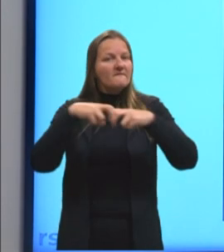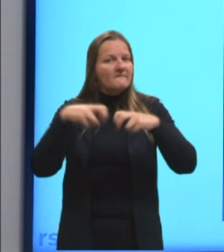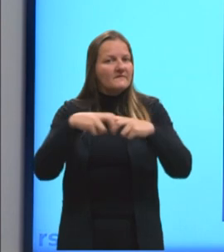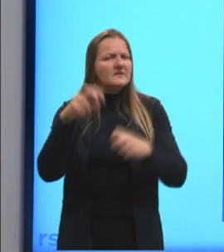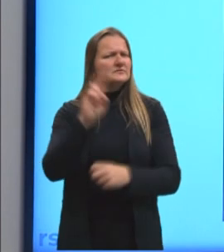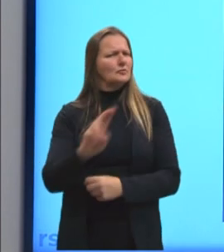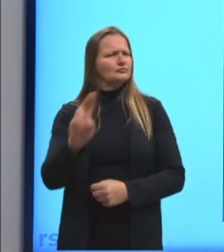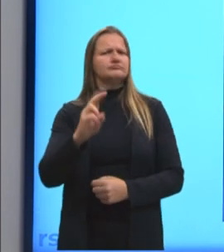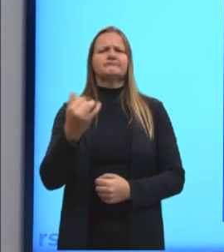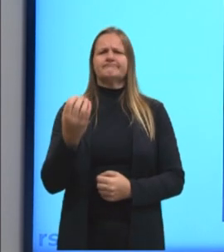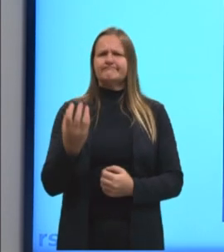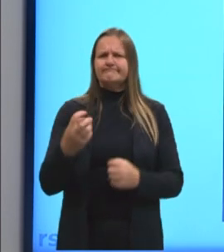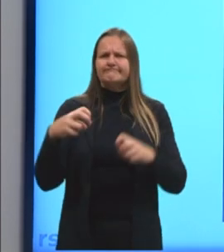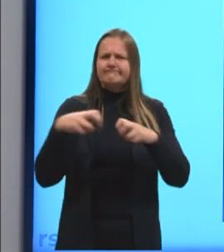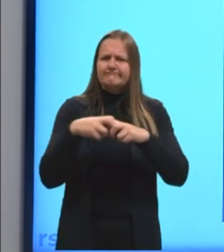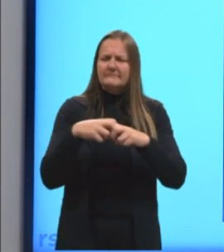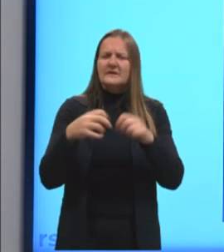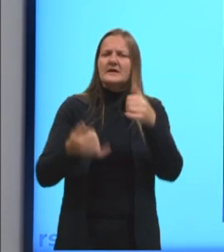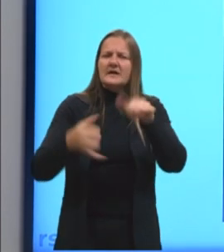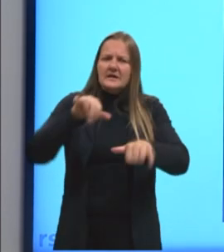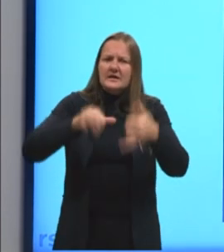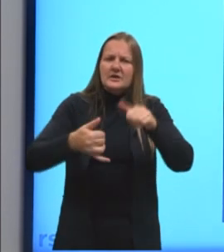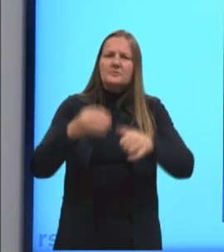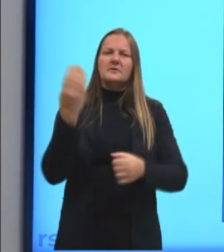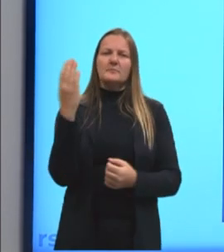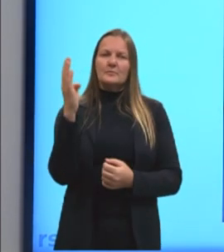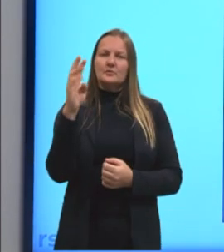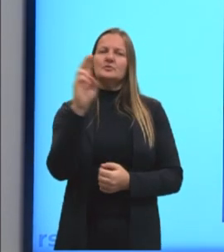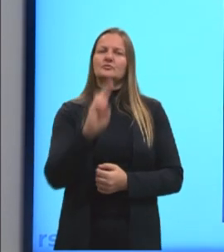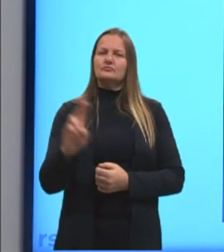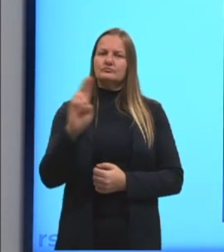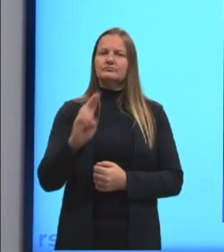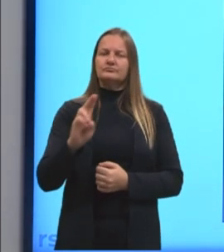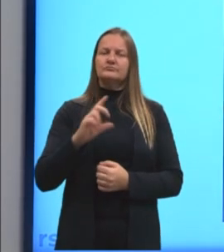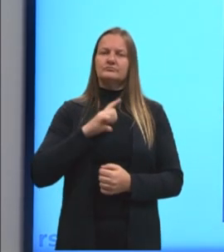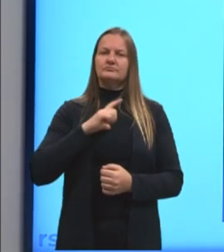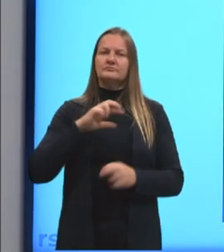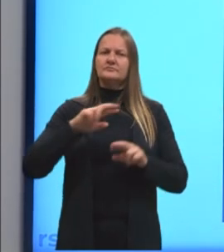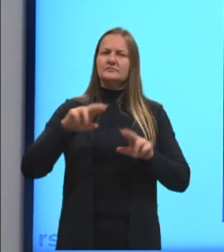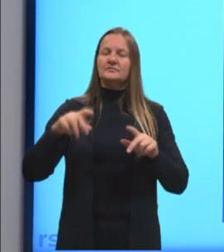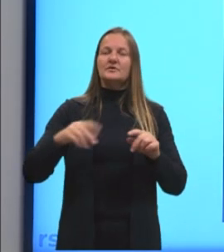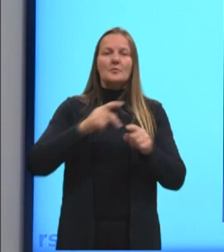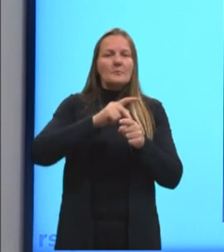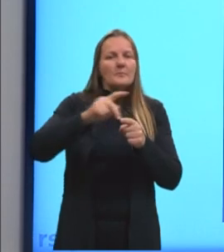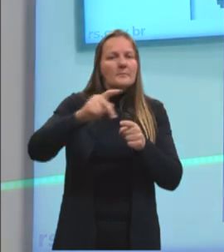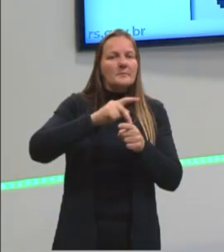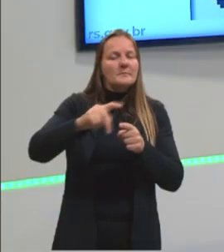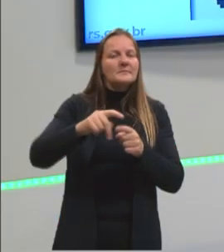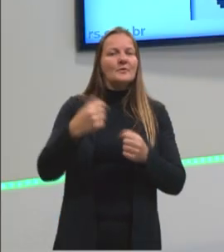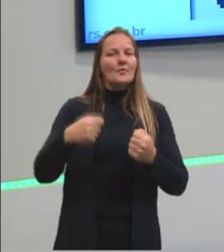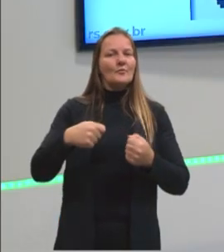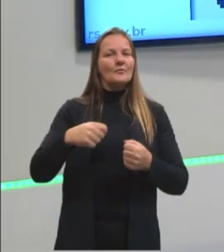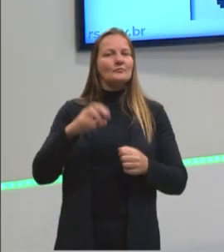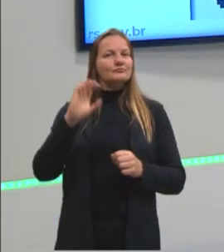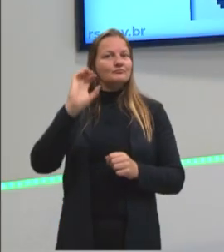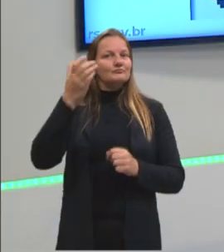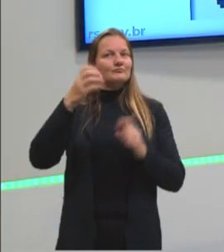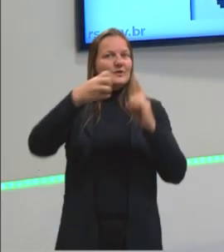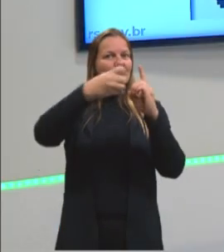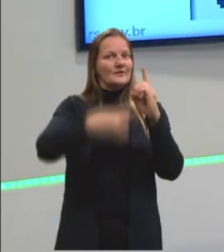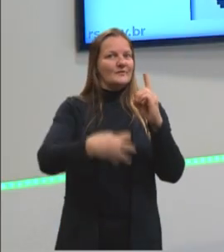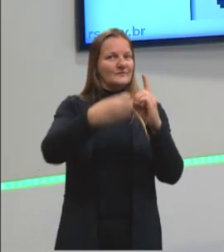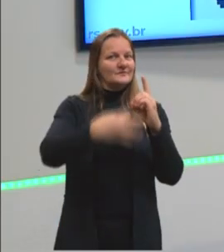bastante, na química, na biologia, onde nós temos ali um padrão para determinar algumas